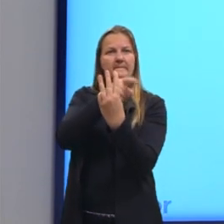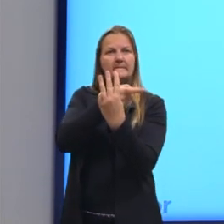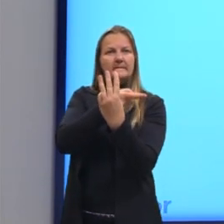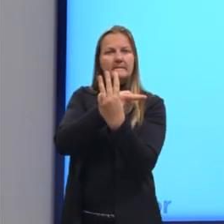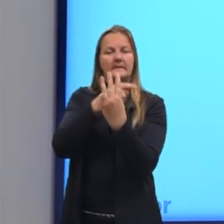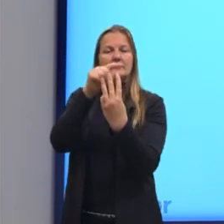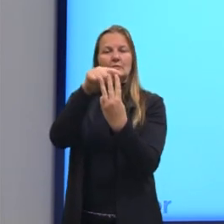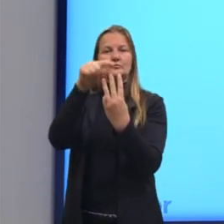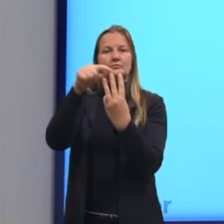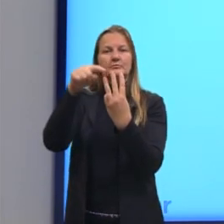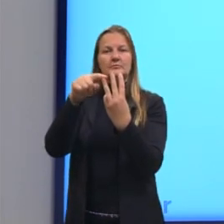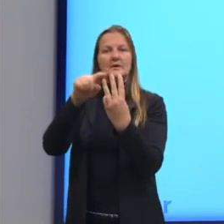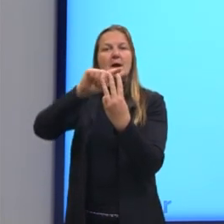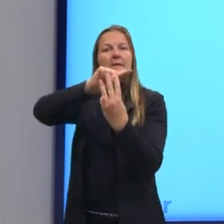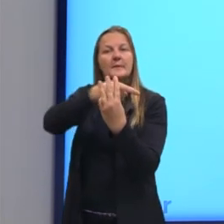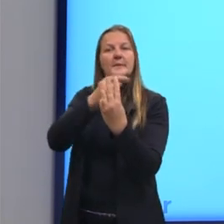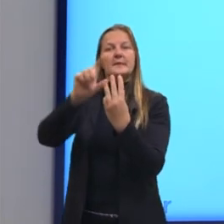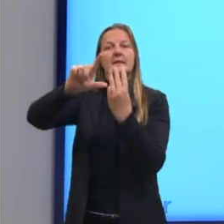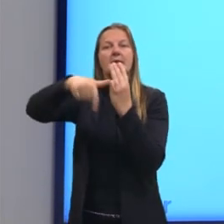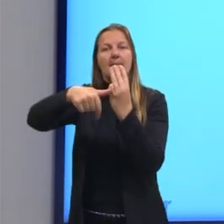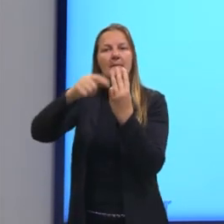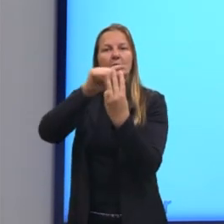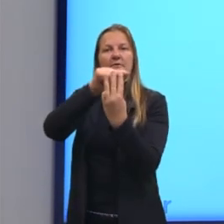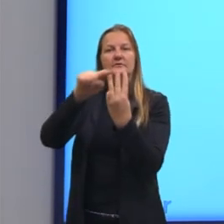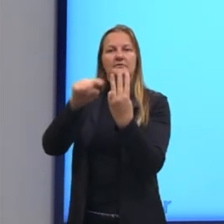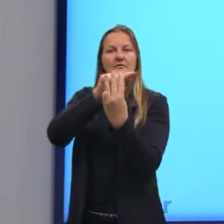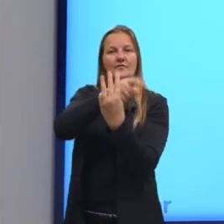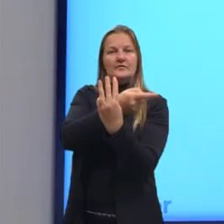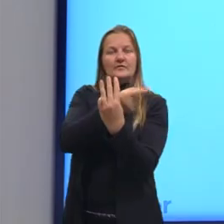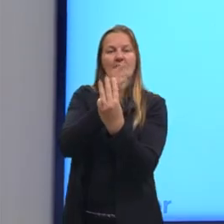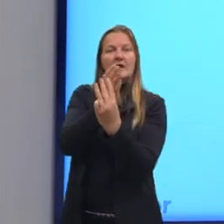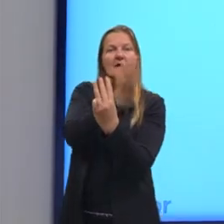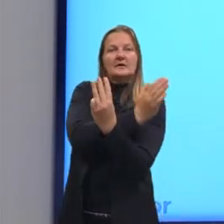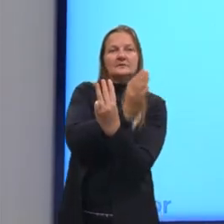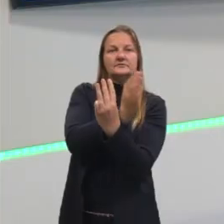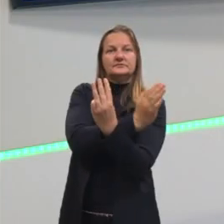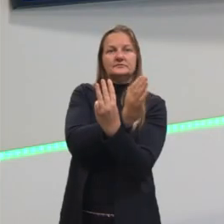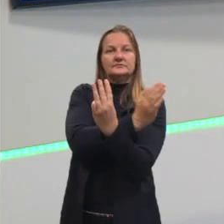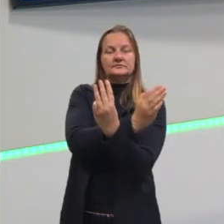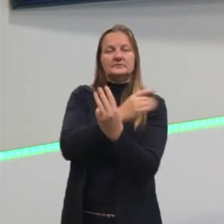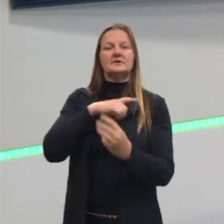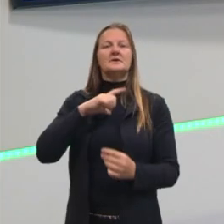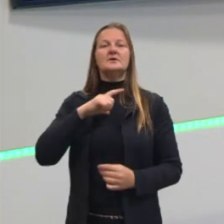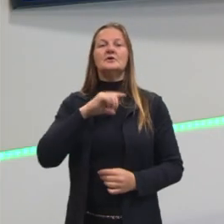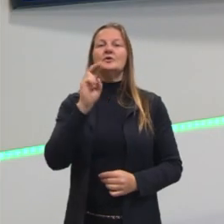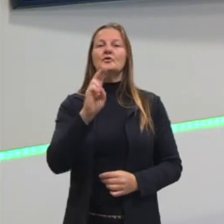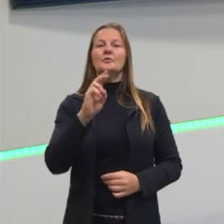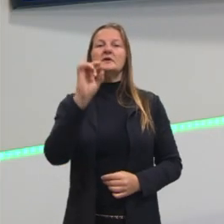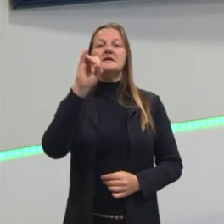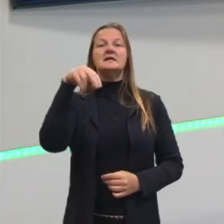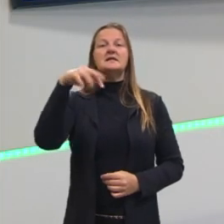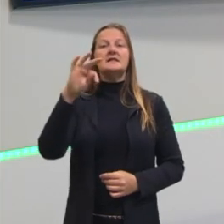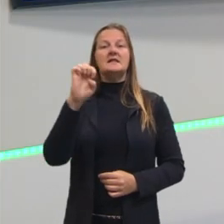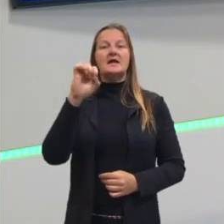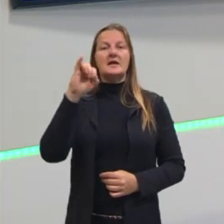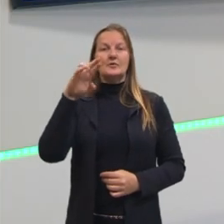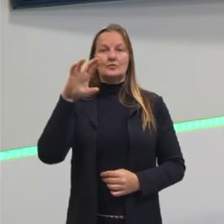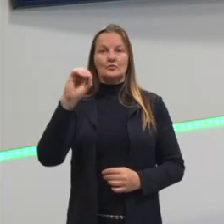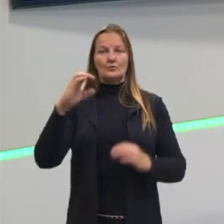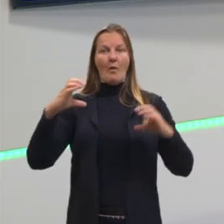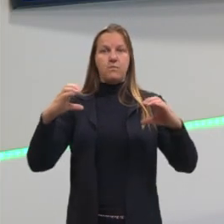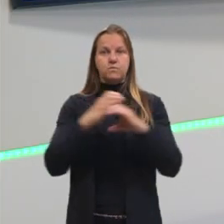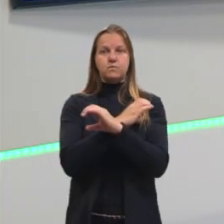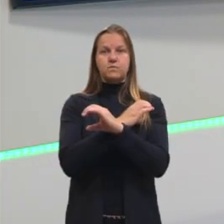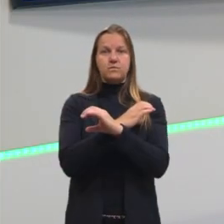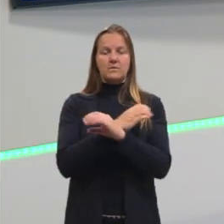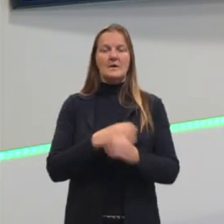algarismos que vêm após a vírgula. O que está antes da vírgula é o que nós chamamos de inteiro. Então, nós temos,